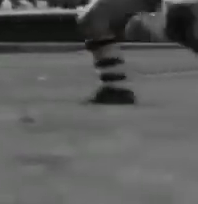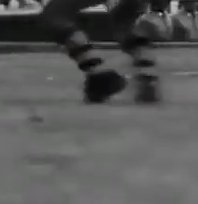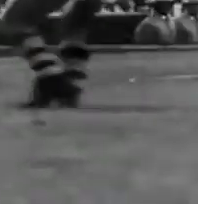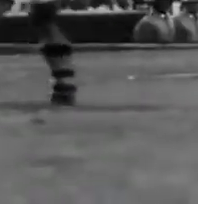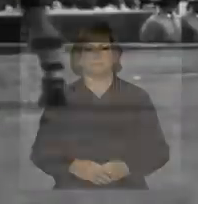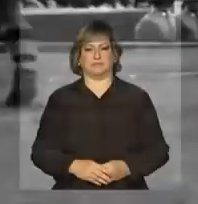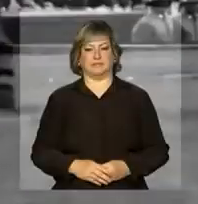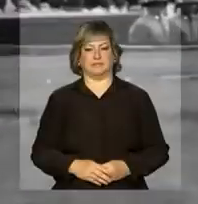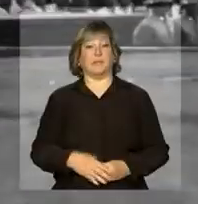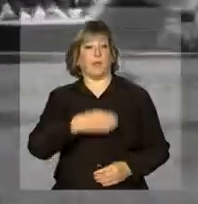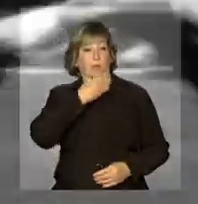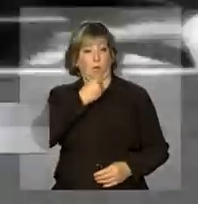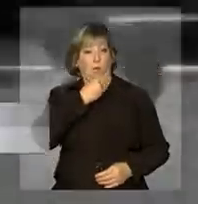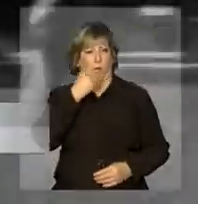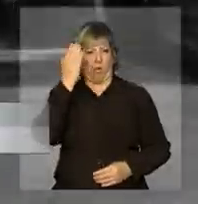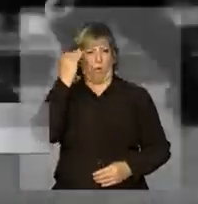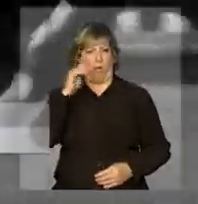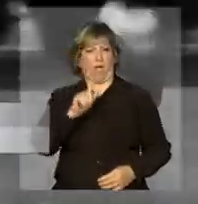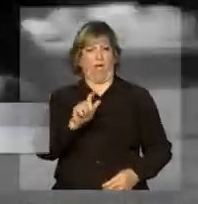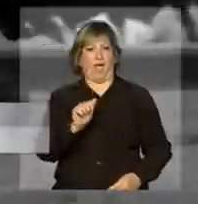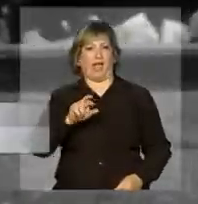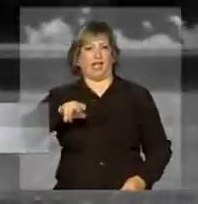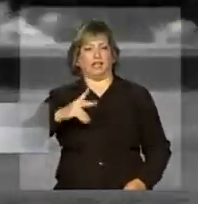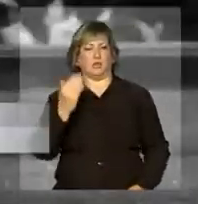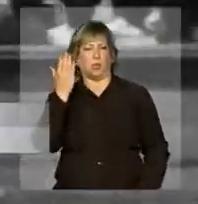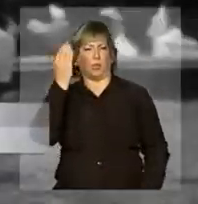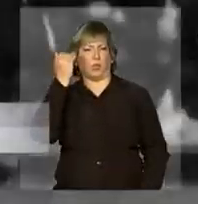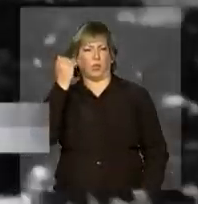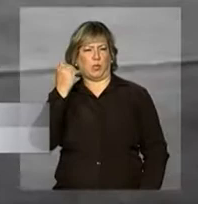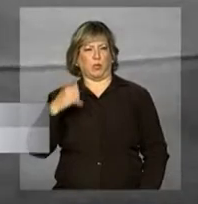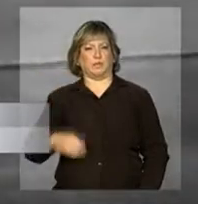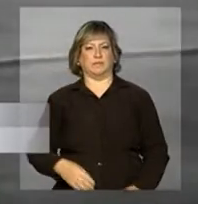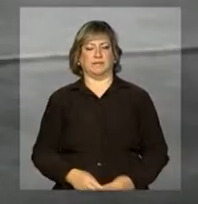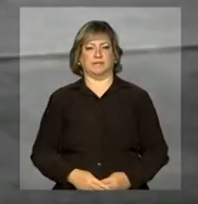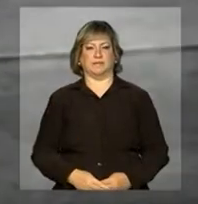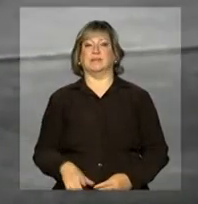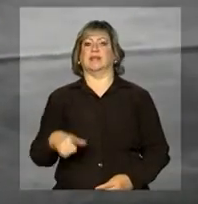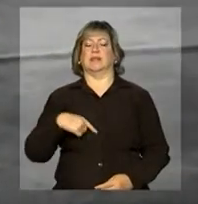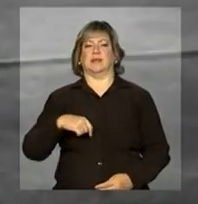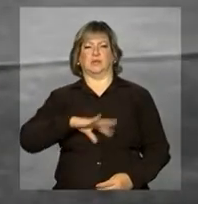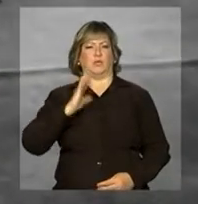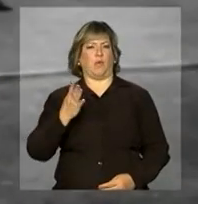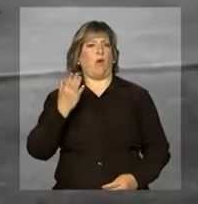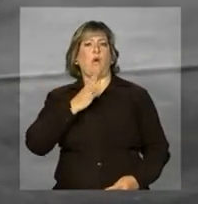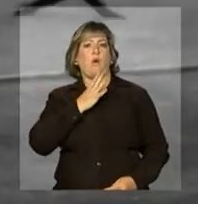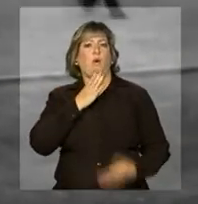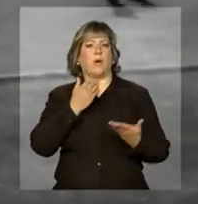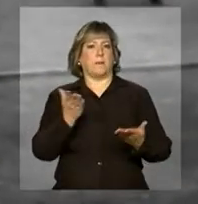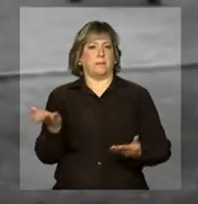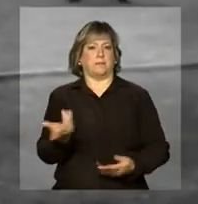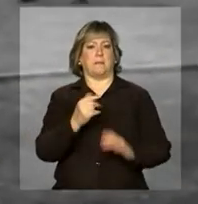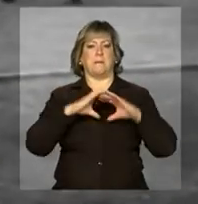Garrincha foi considerado um craque. Brilhou no Maracanã,